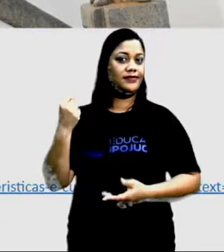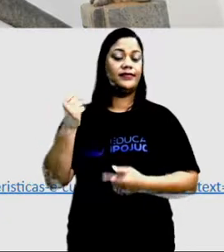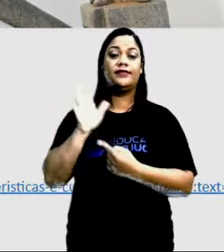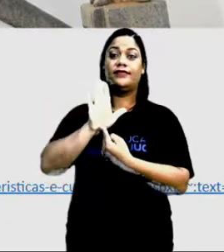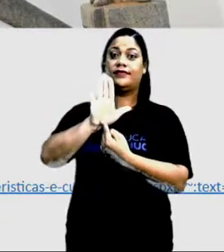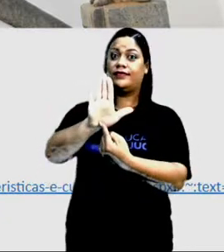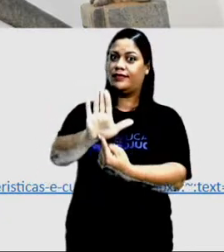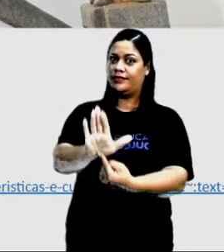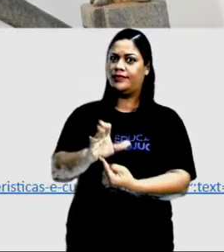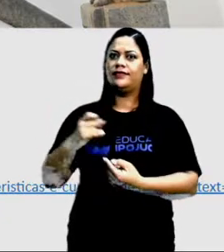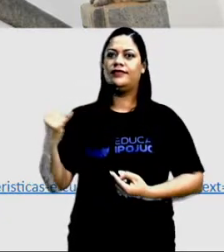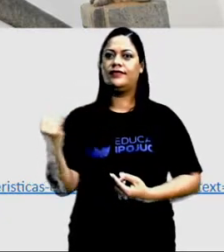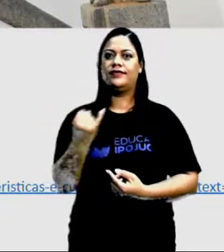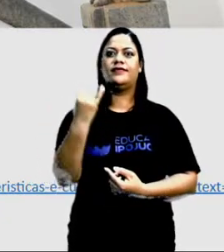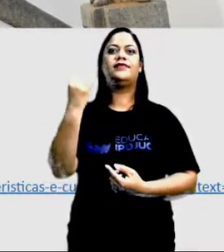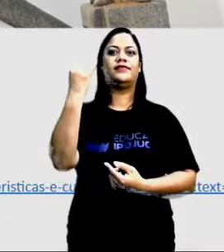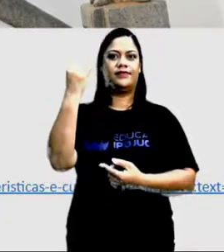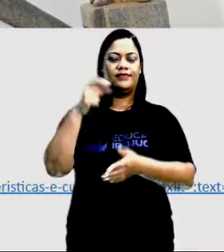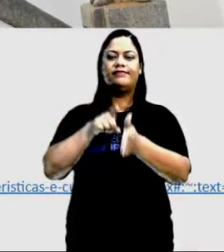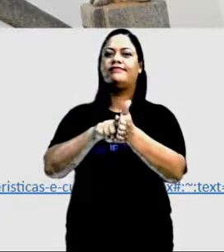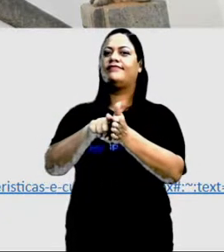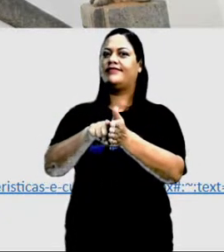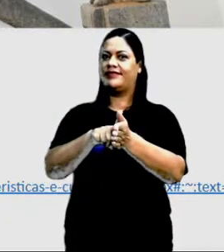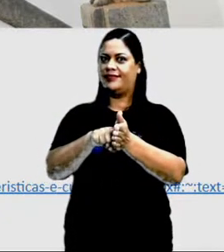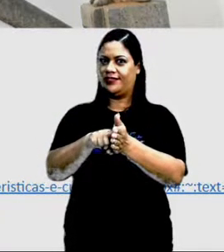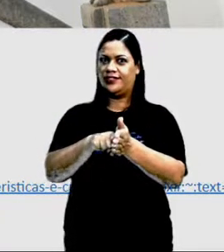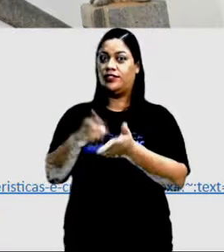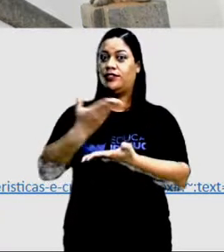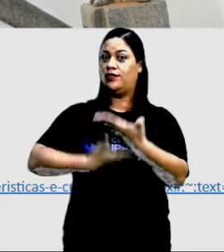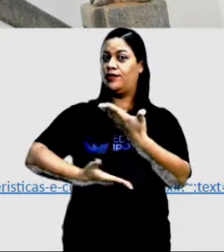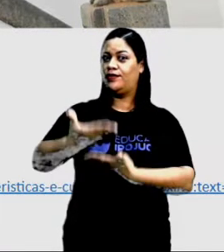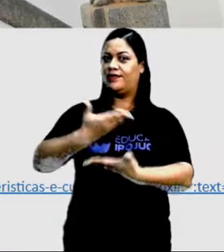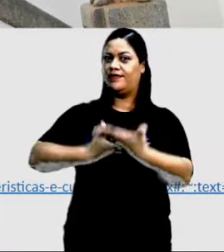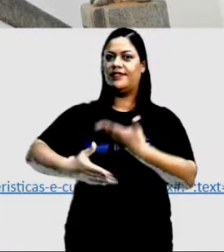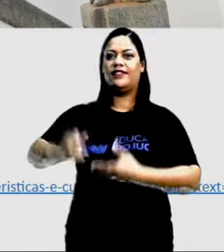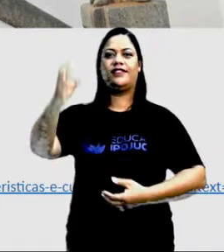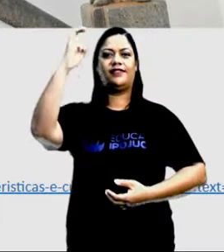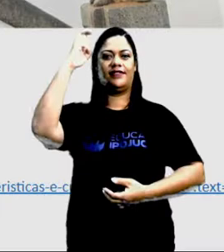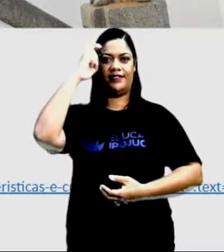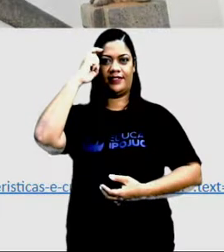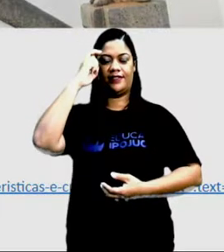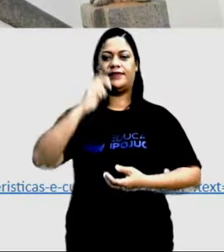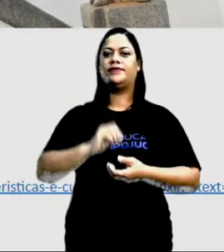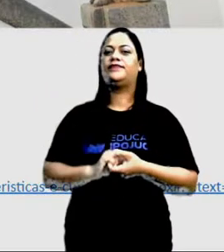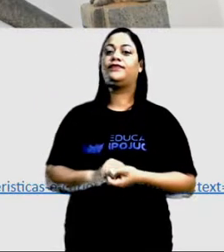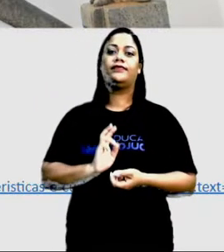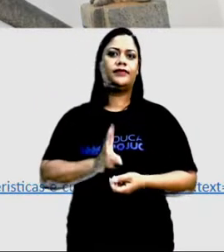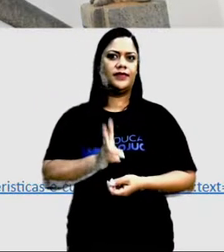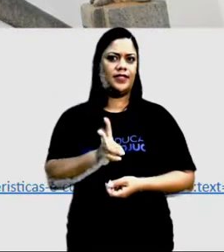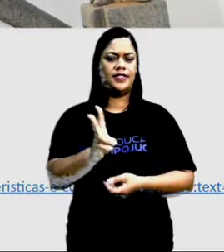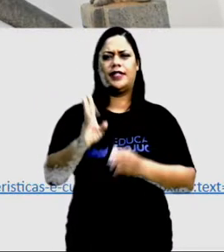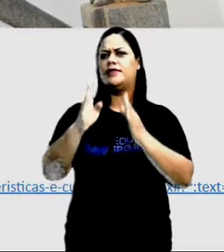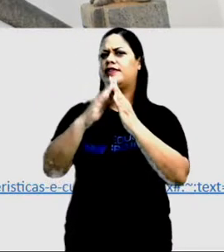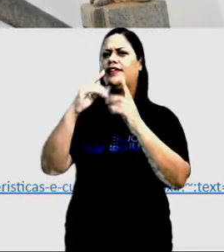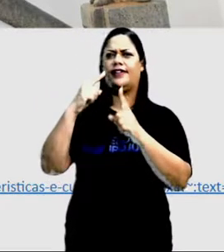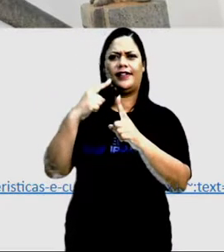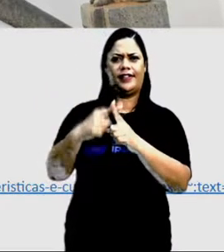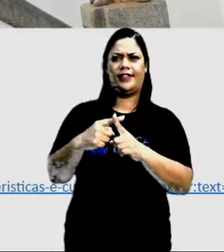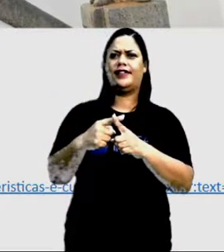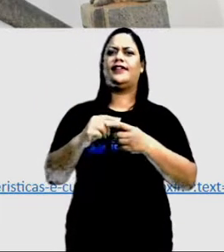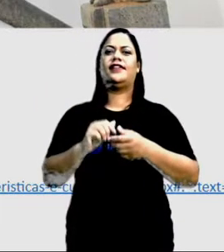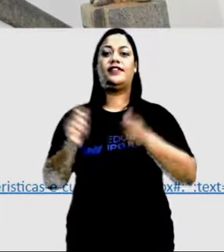representam uma importante fonte de pesquisa e preservação cultural. Geralmente, são igrejas,